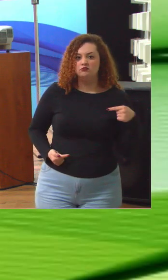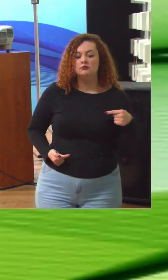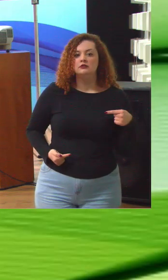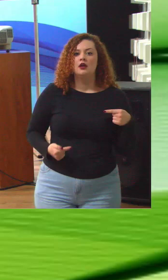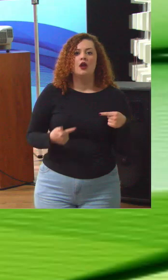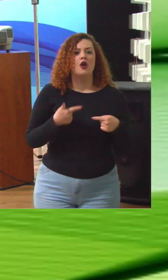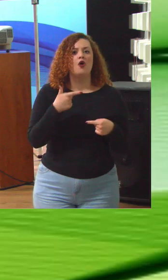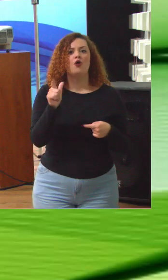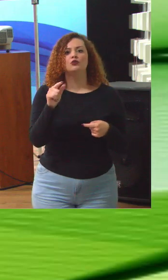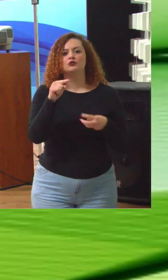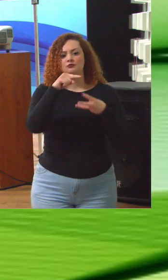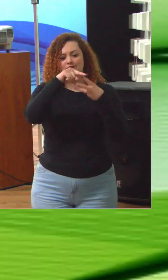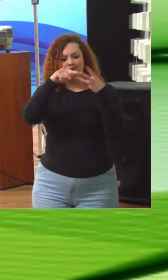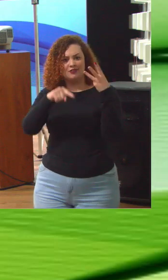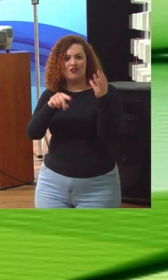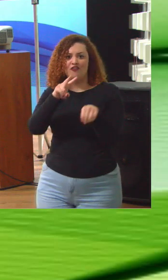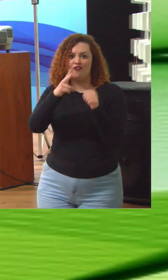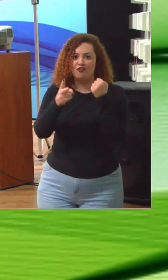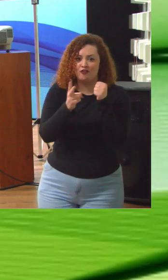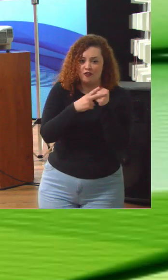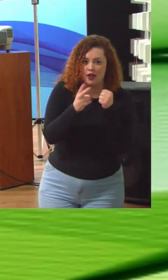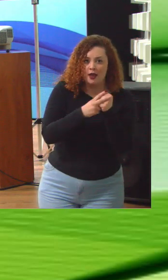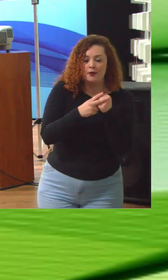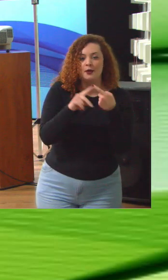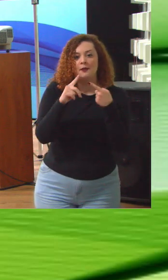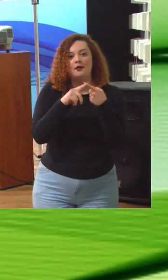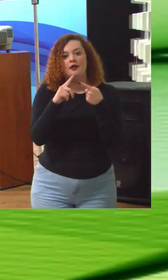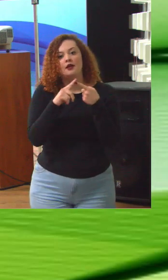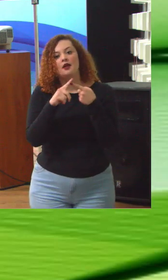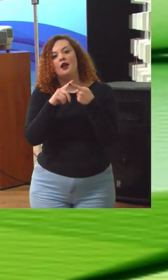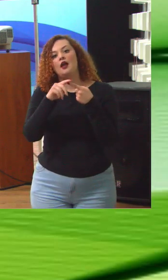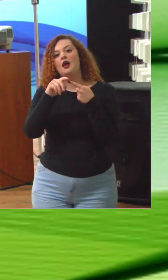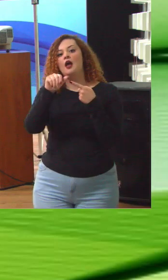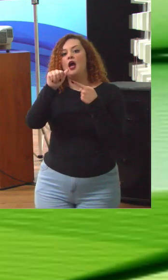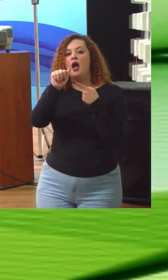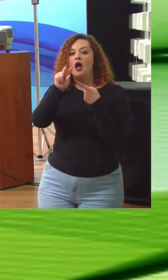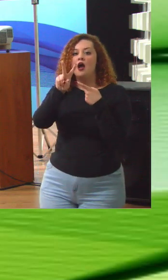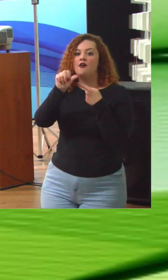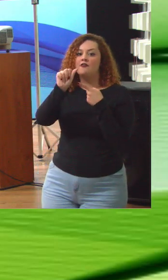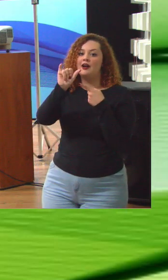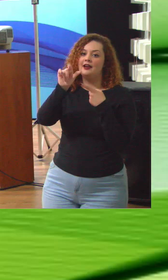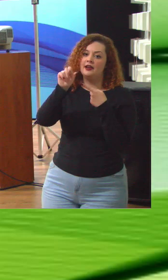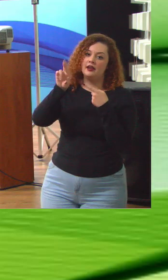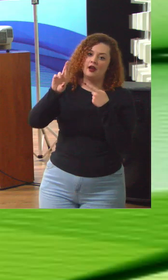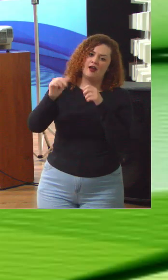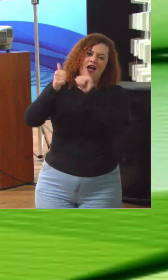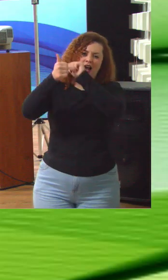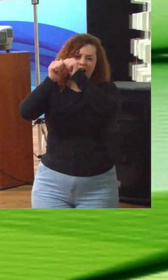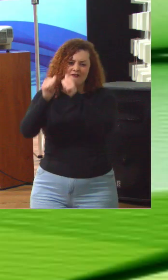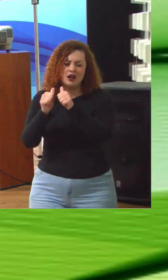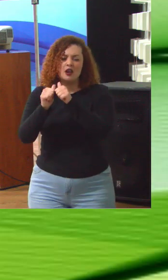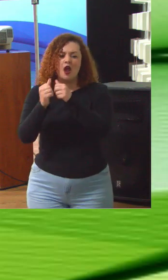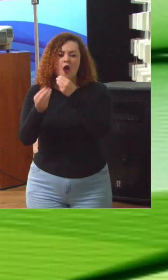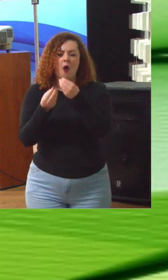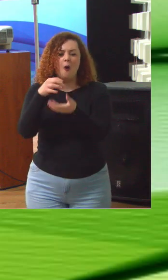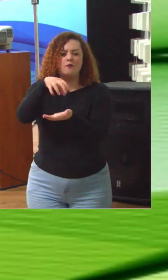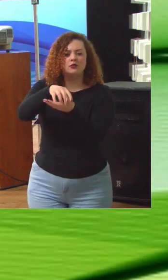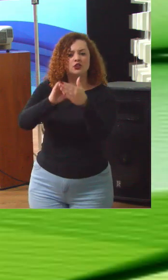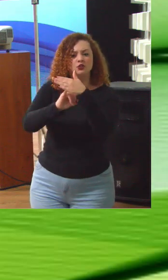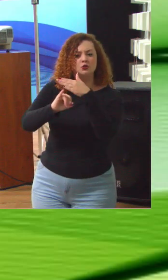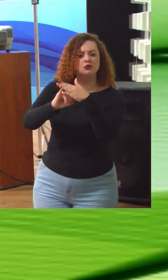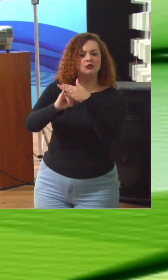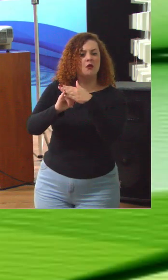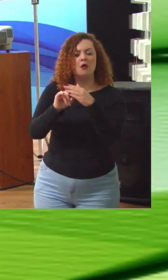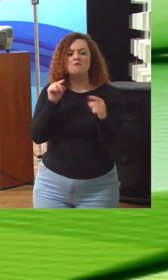outros três verbos. O primeiro deles é o verbo de avaliar qual é a situação da instituição ou da